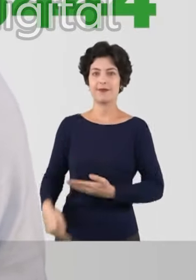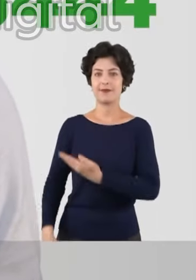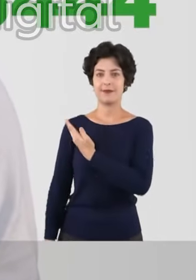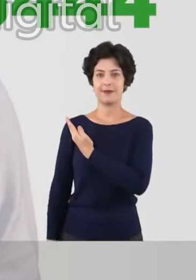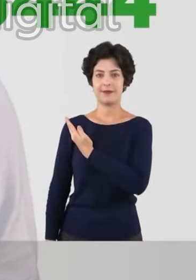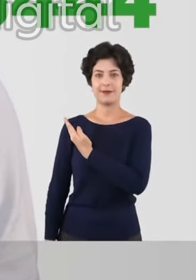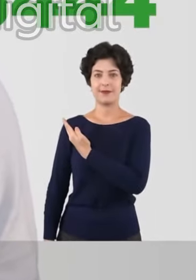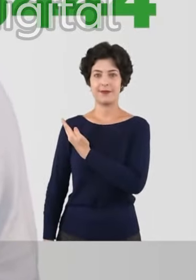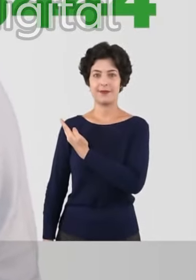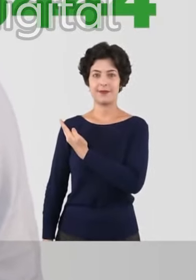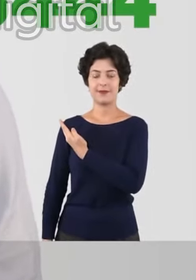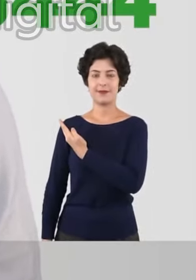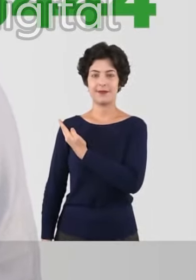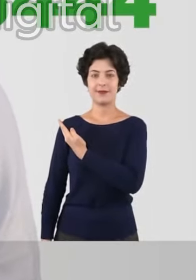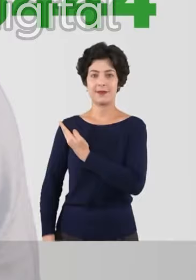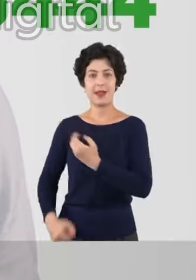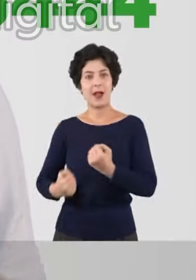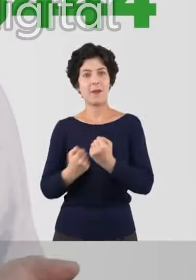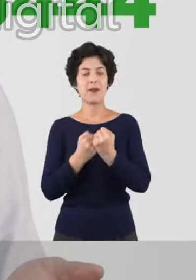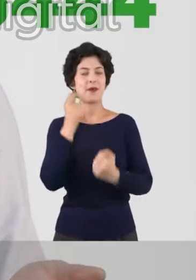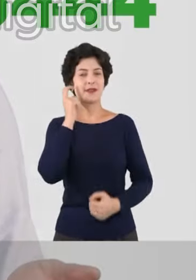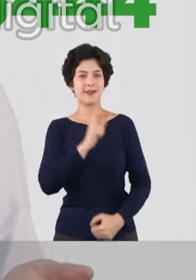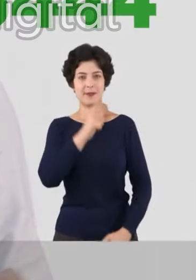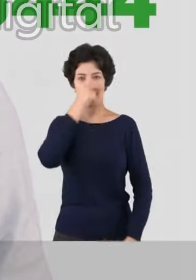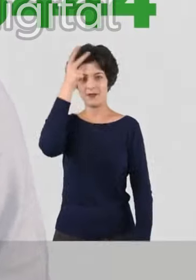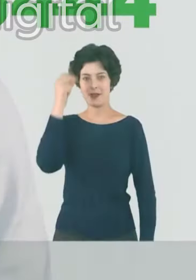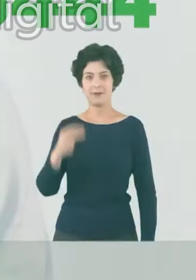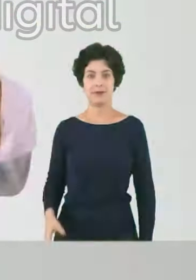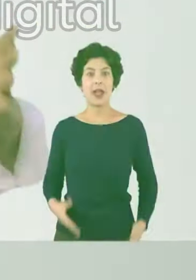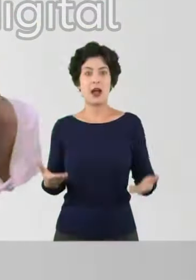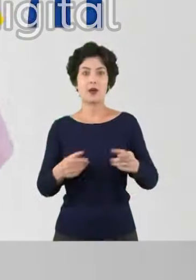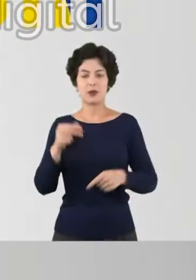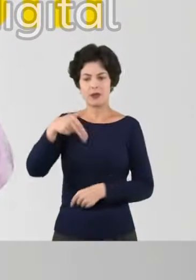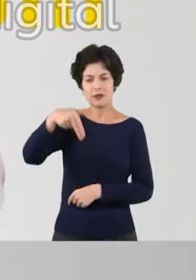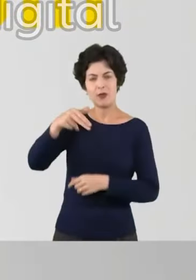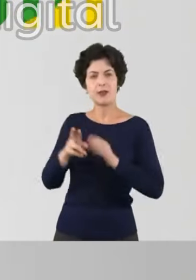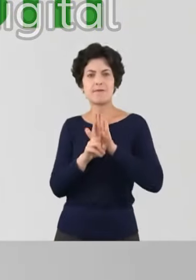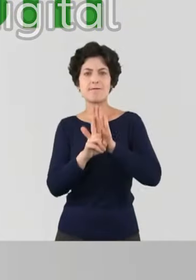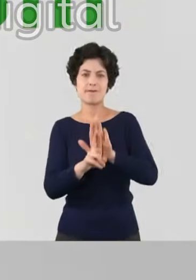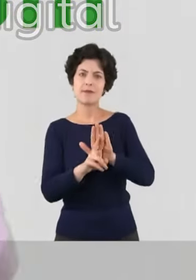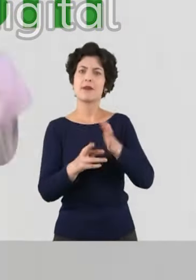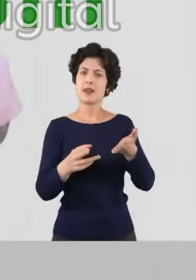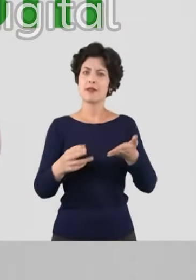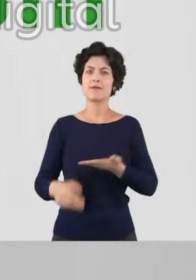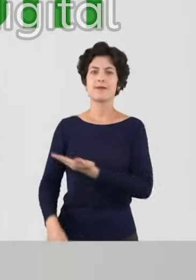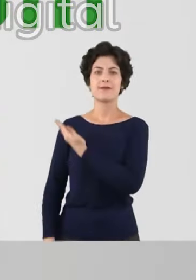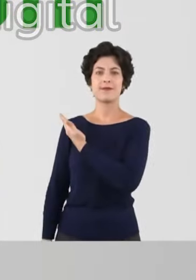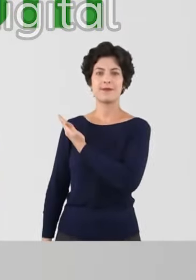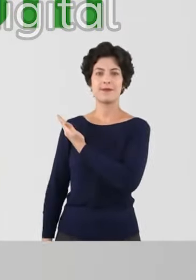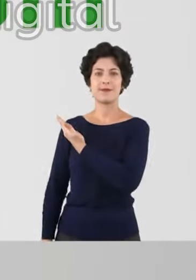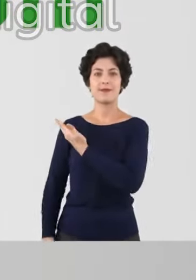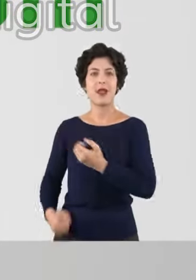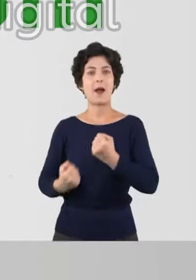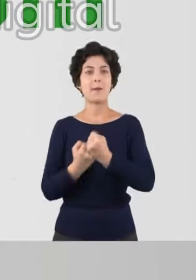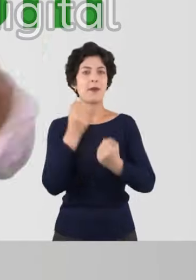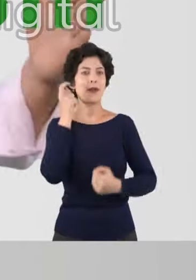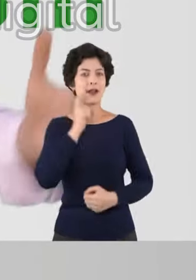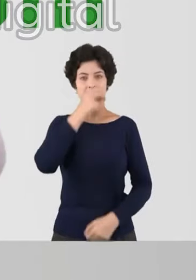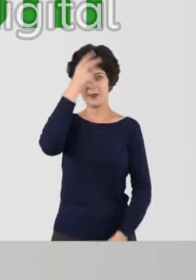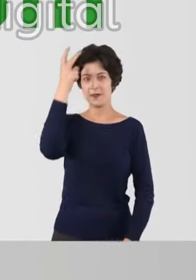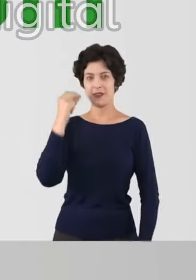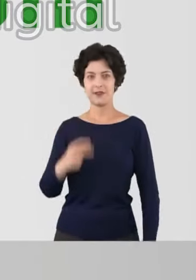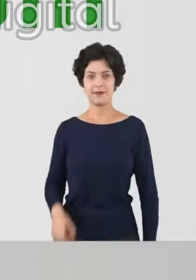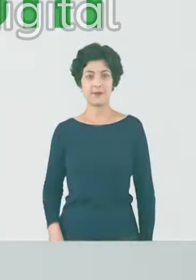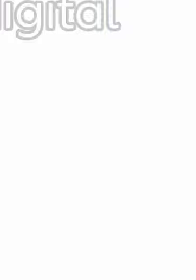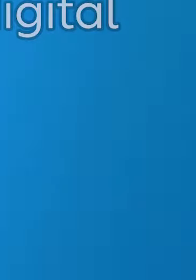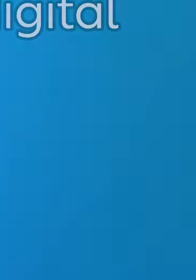Vote Rogério Grafft, 15 e 444, com Ricardo Nunes, prefeito. Chegou a hora do nordestino ter voz. Neniva Silva, 1511, com Ricardo